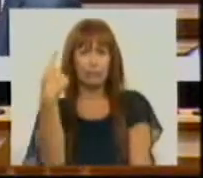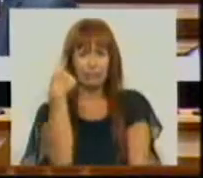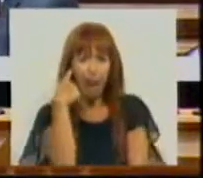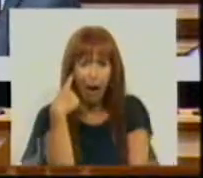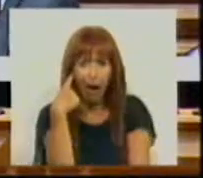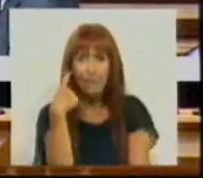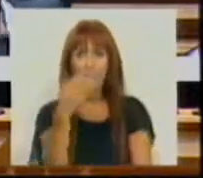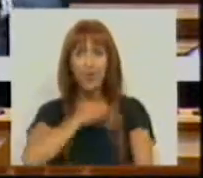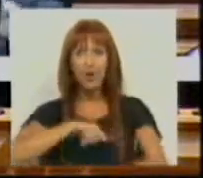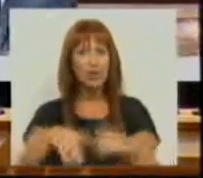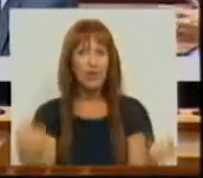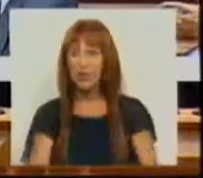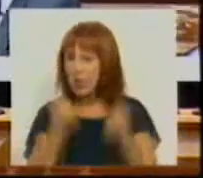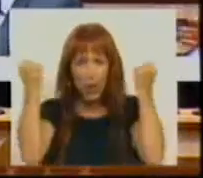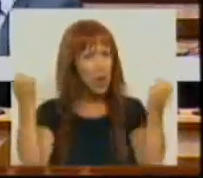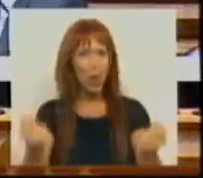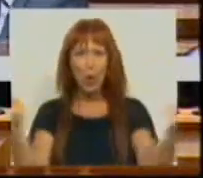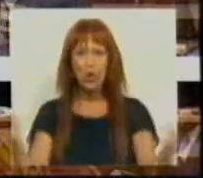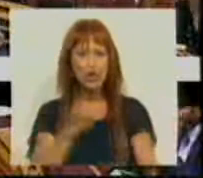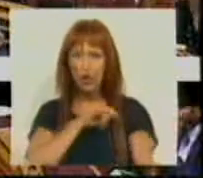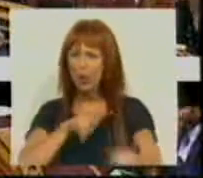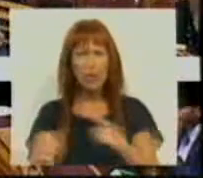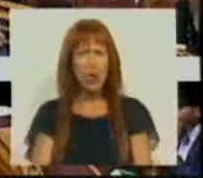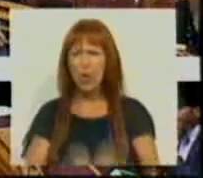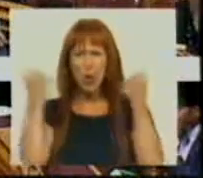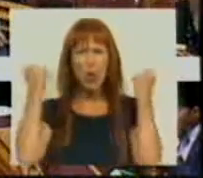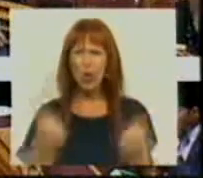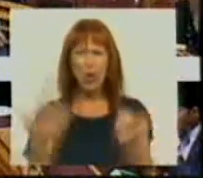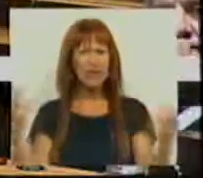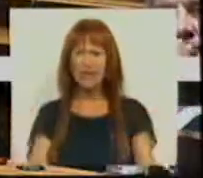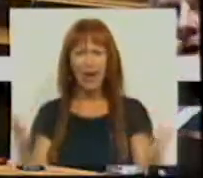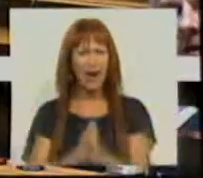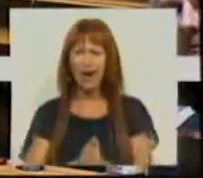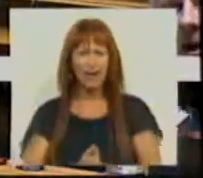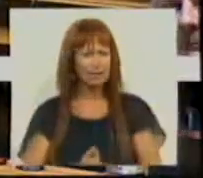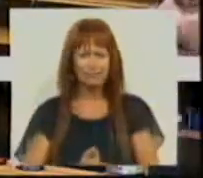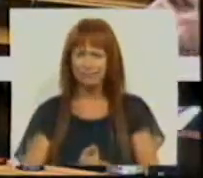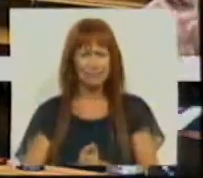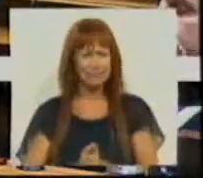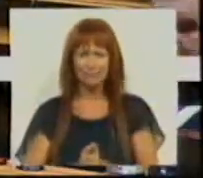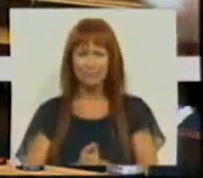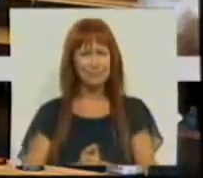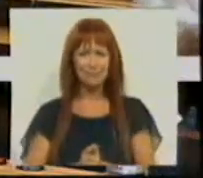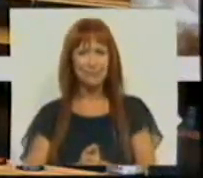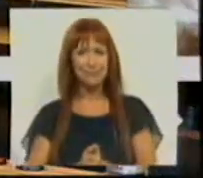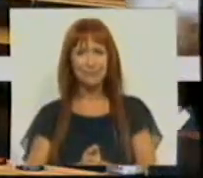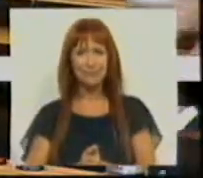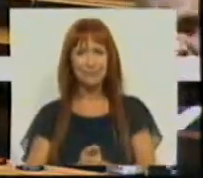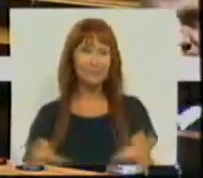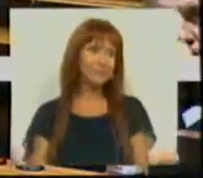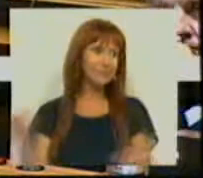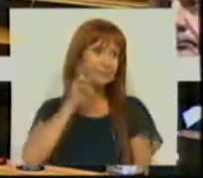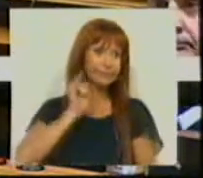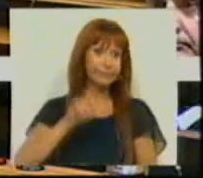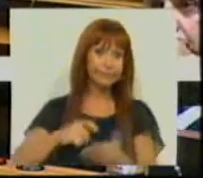O Sr. Deputado não consegue, o Sr. Deputado não consegue... Bem lembrado, bem lembrado. Sr.